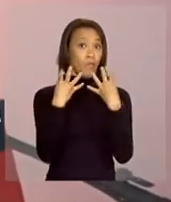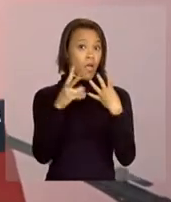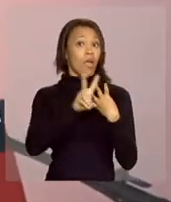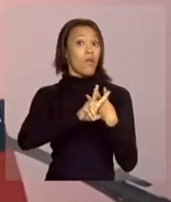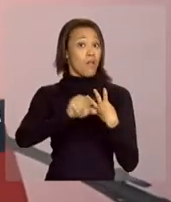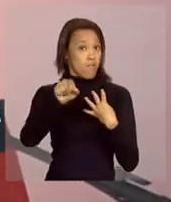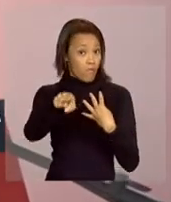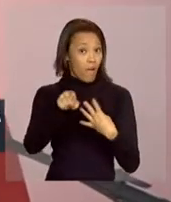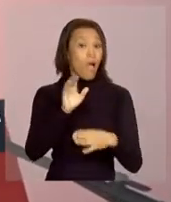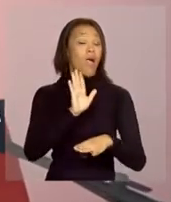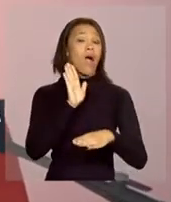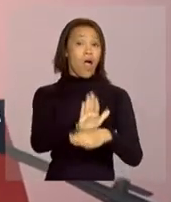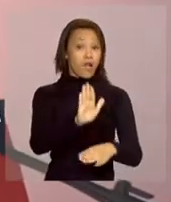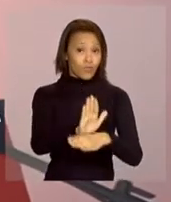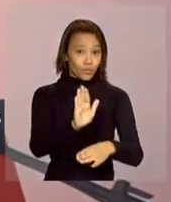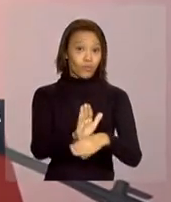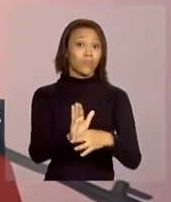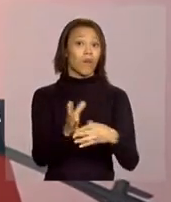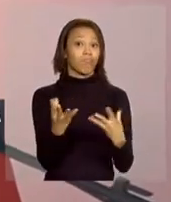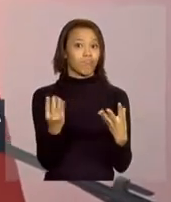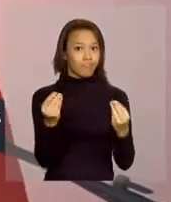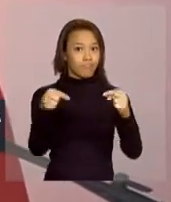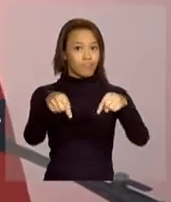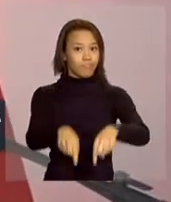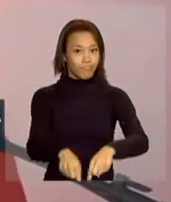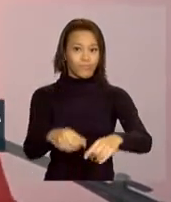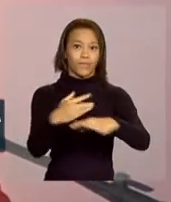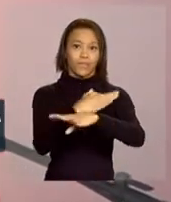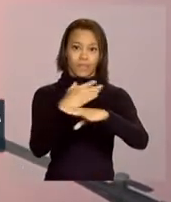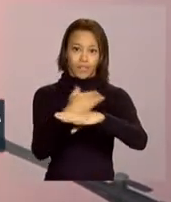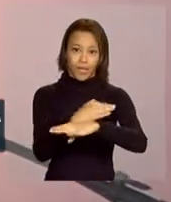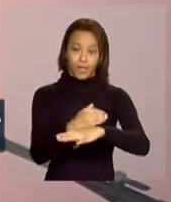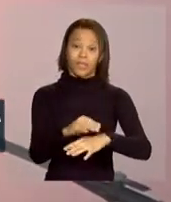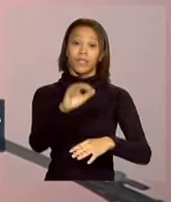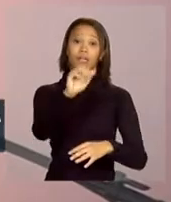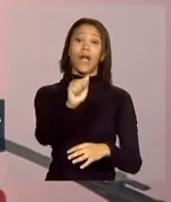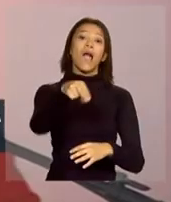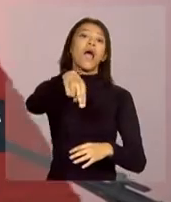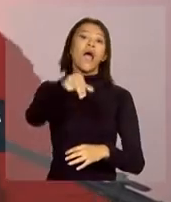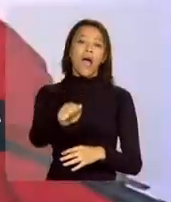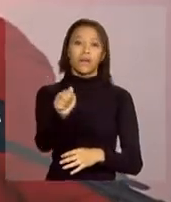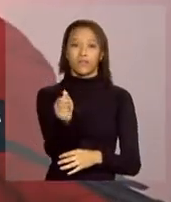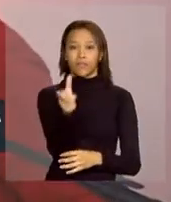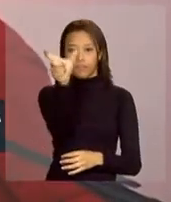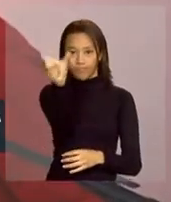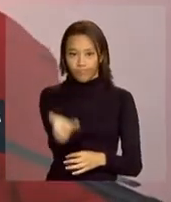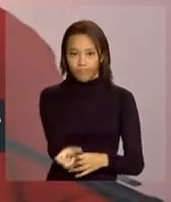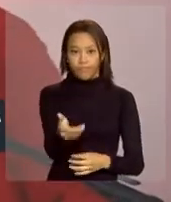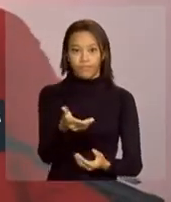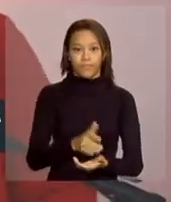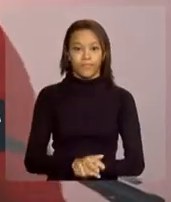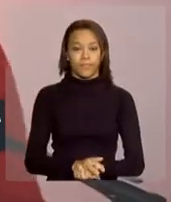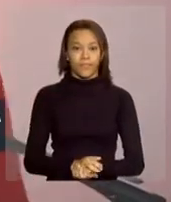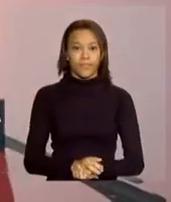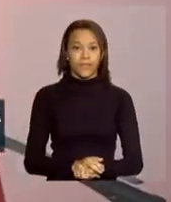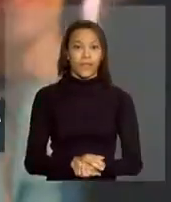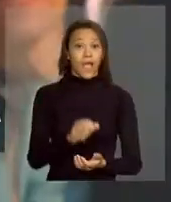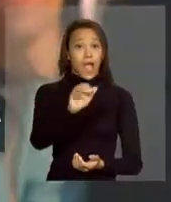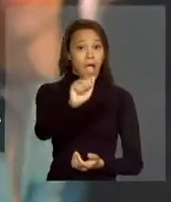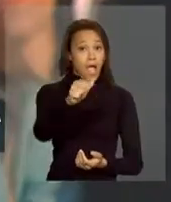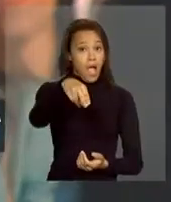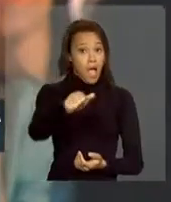dar muita contribuição aqui para essa cidade, a Ana Estela Haddad. A Ana Estela